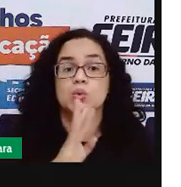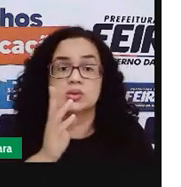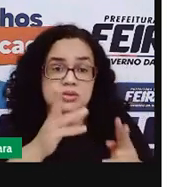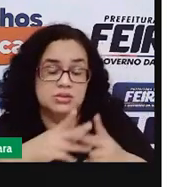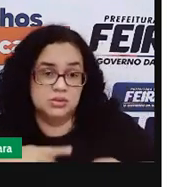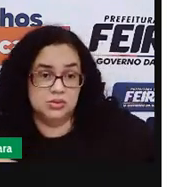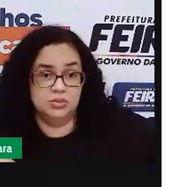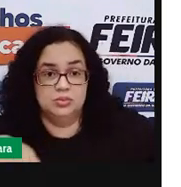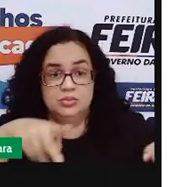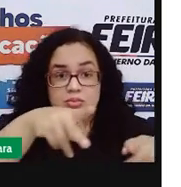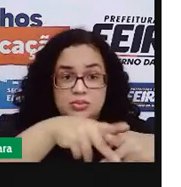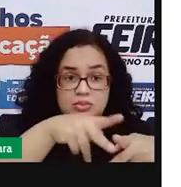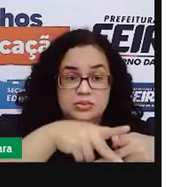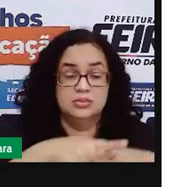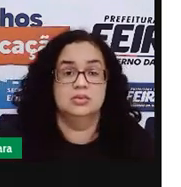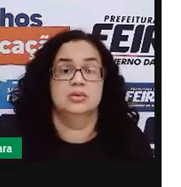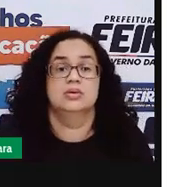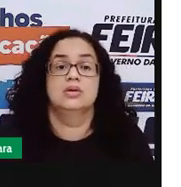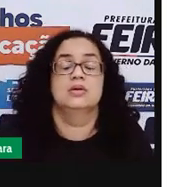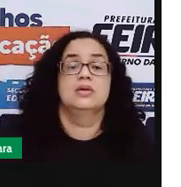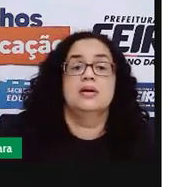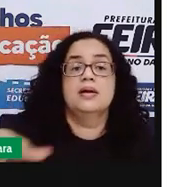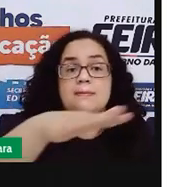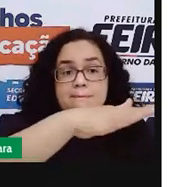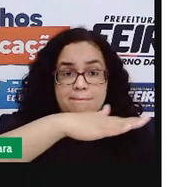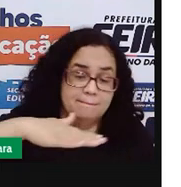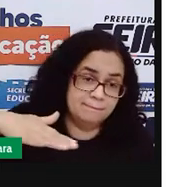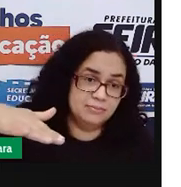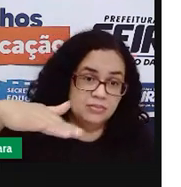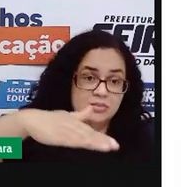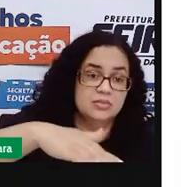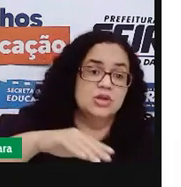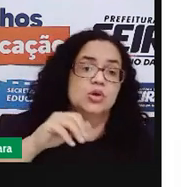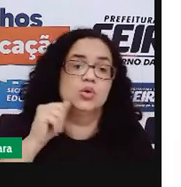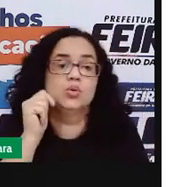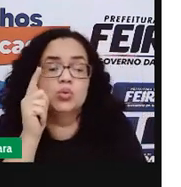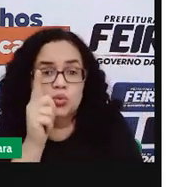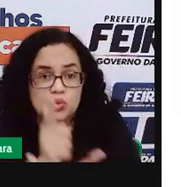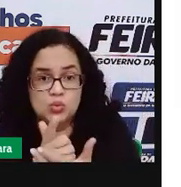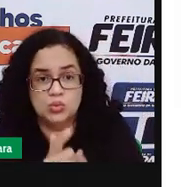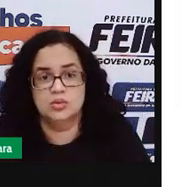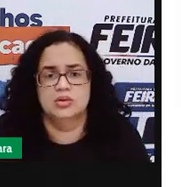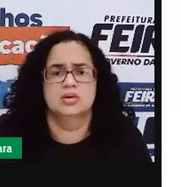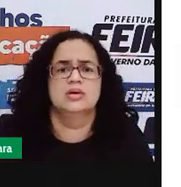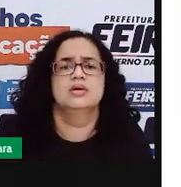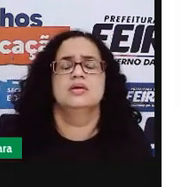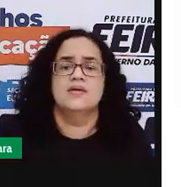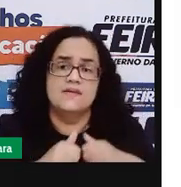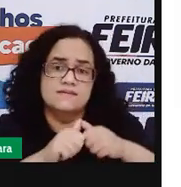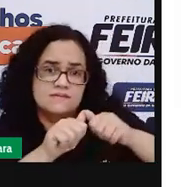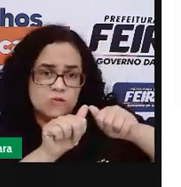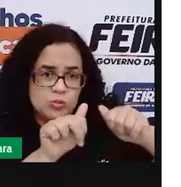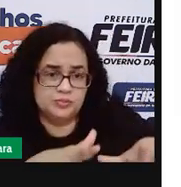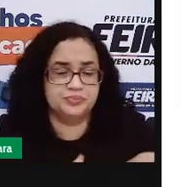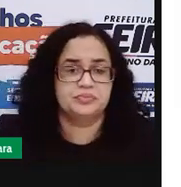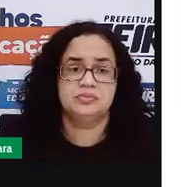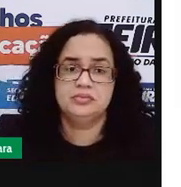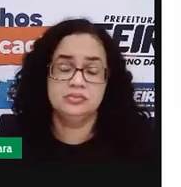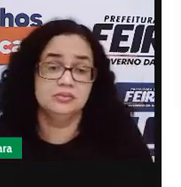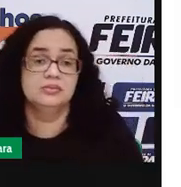população, pelo público e o consumidor. Fique mais